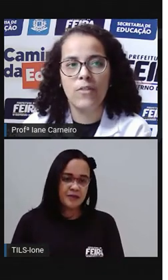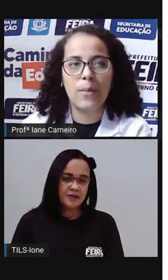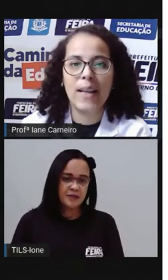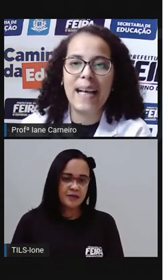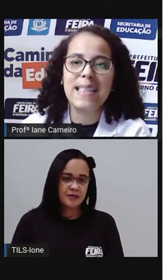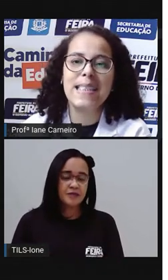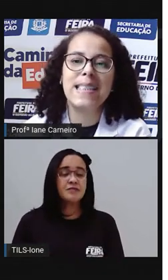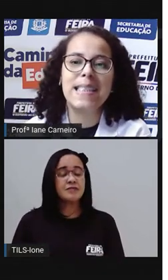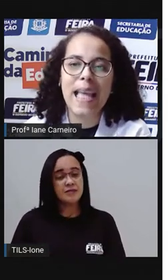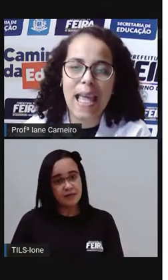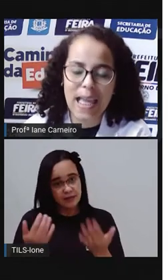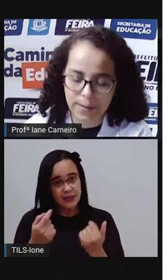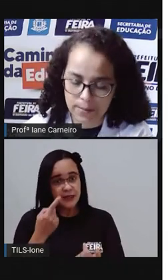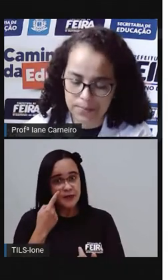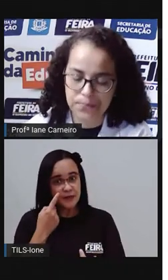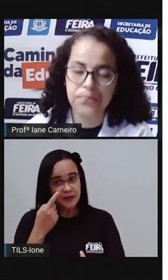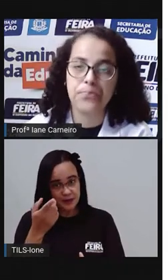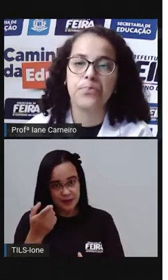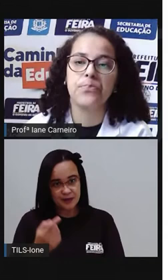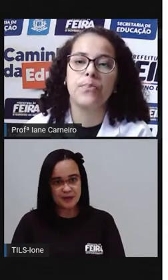Vamos lá? Sem.